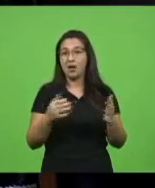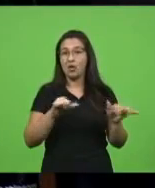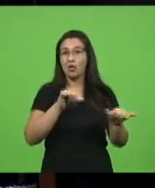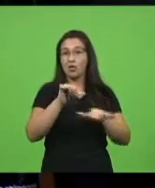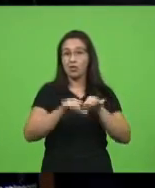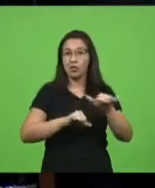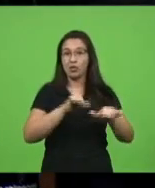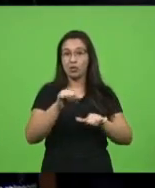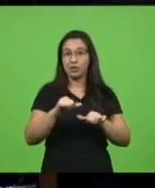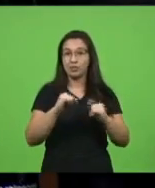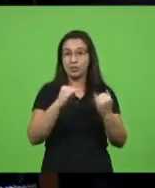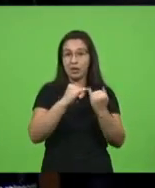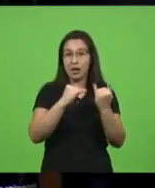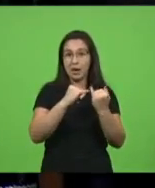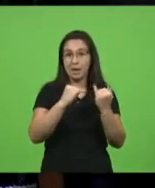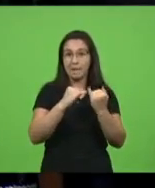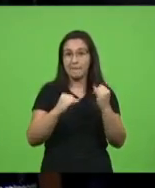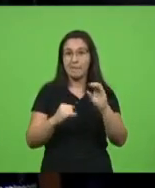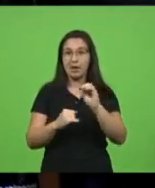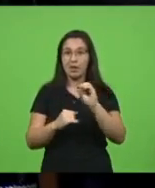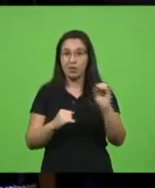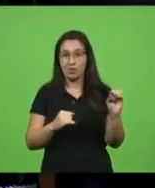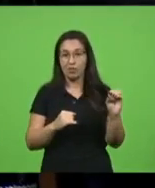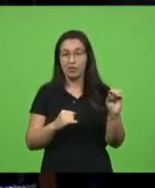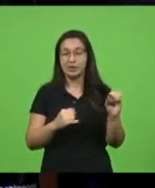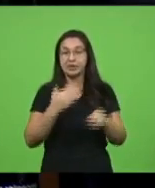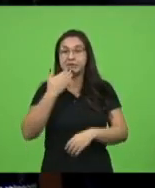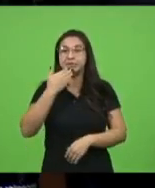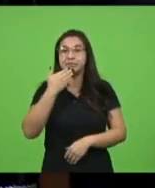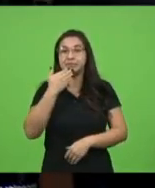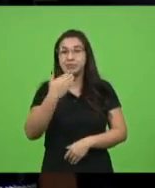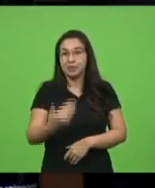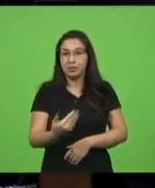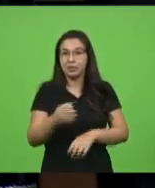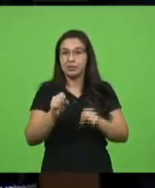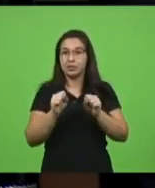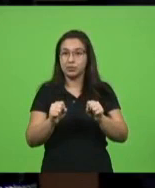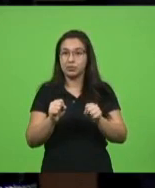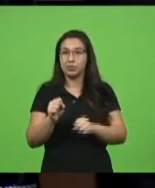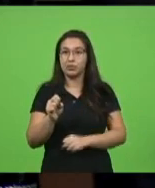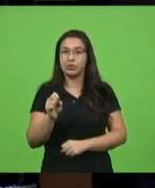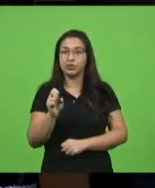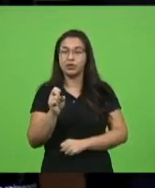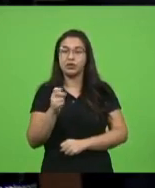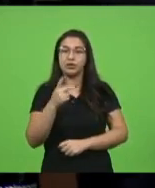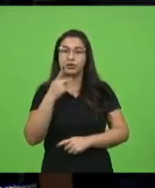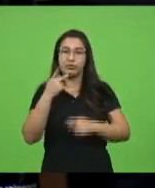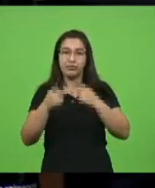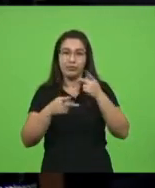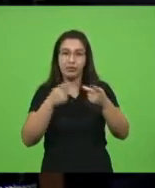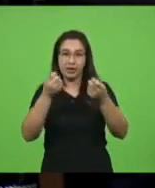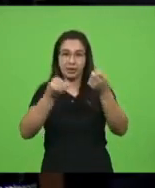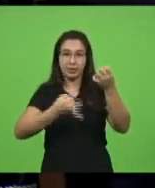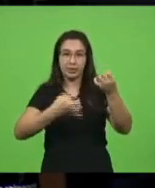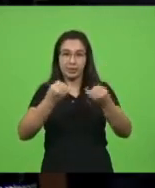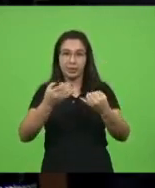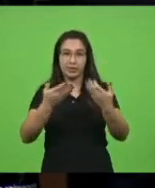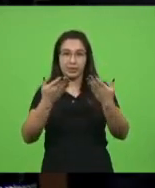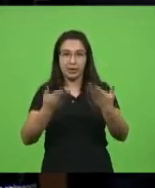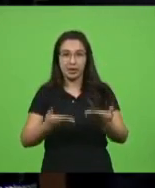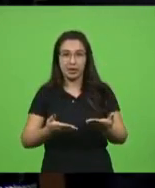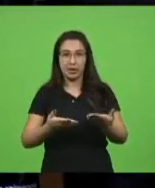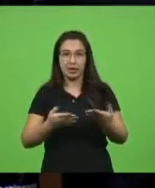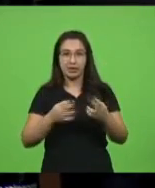para o meio oeste. eu peço para que possa fazer uso da palavra o próximo orador inscrito, deputado Moacir Sopelsa,